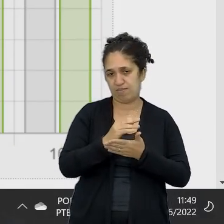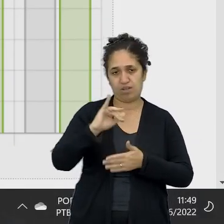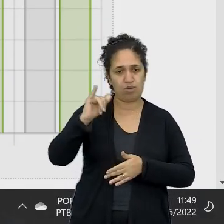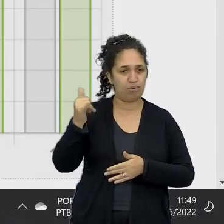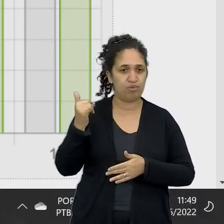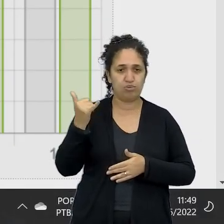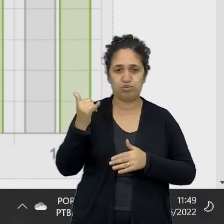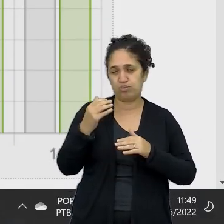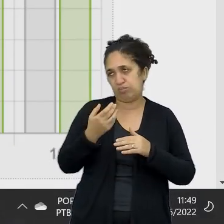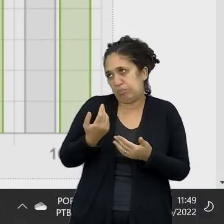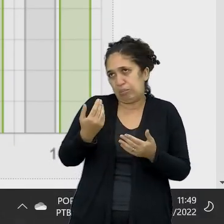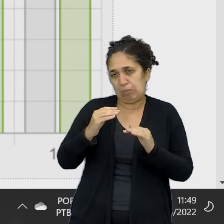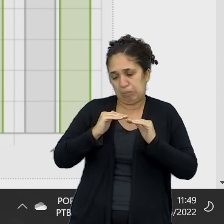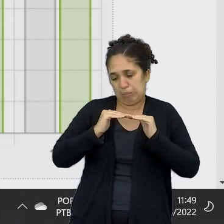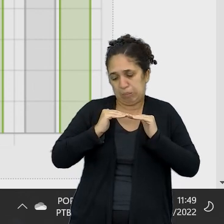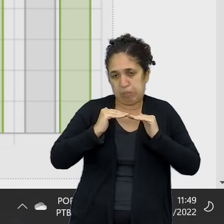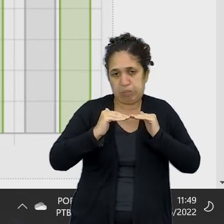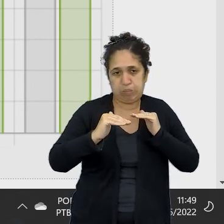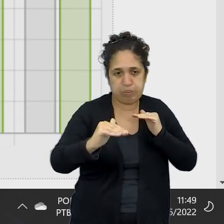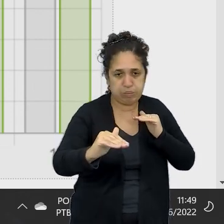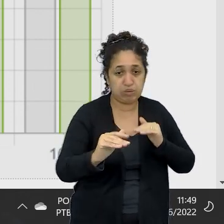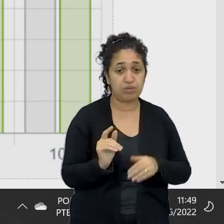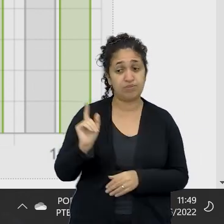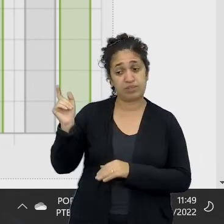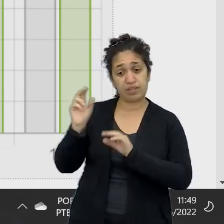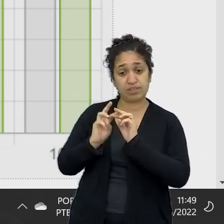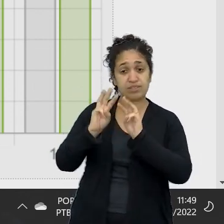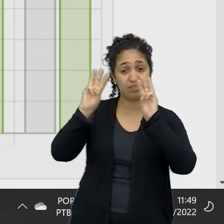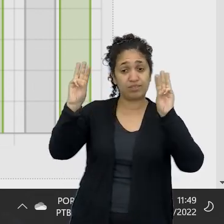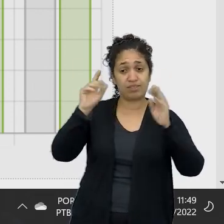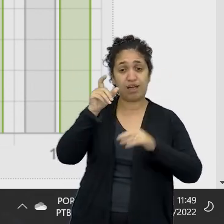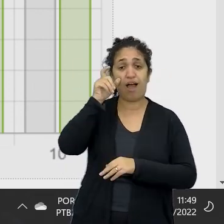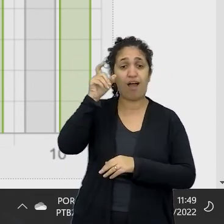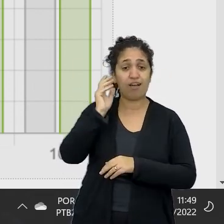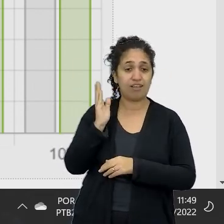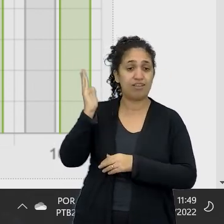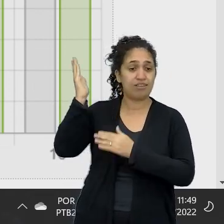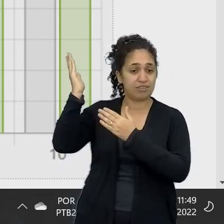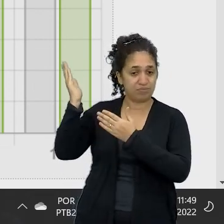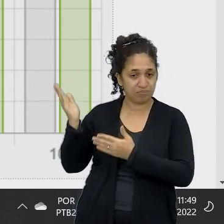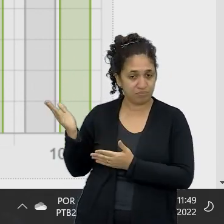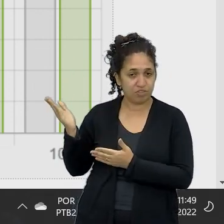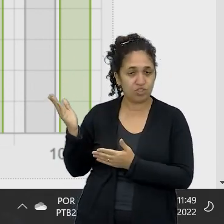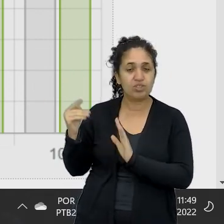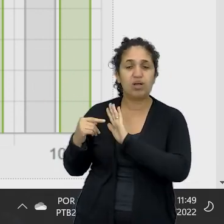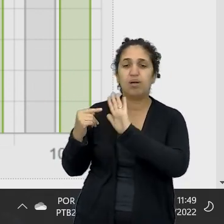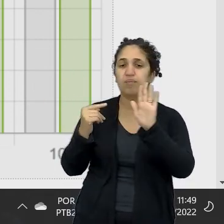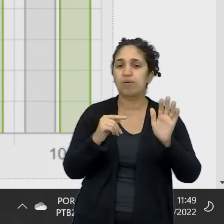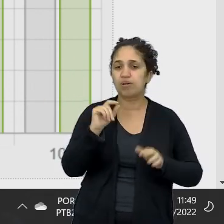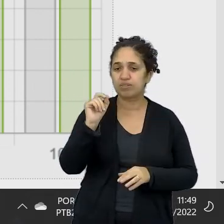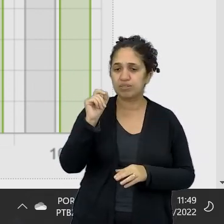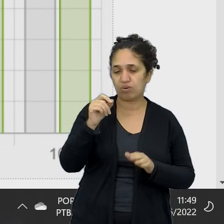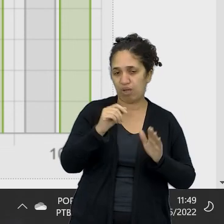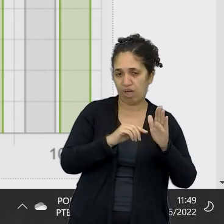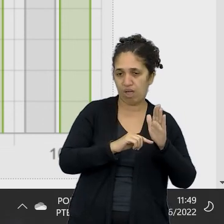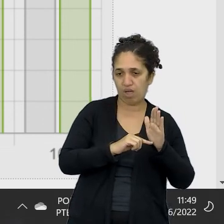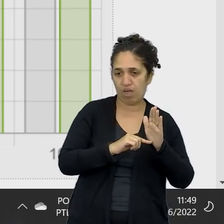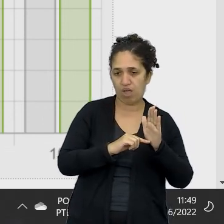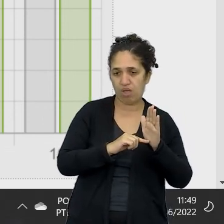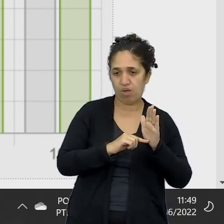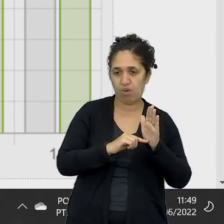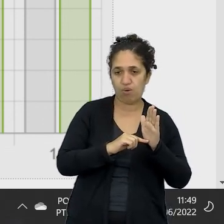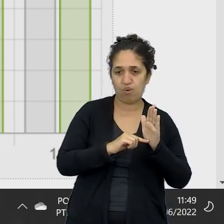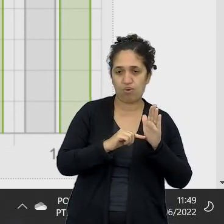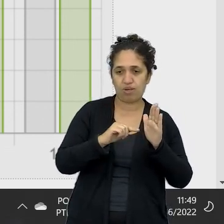nada. Neste site é interessante, porque aparece aí, o gráfico de barras.